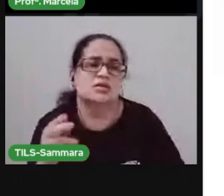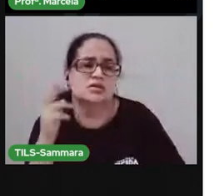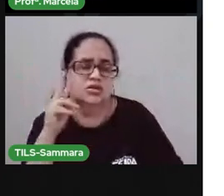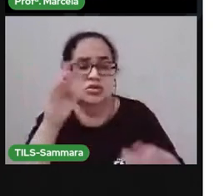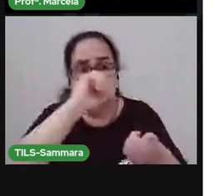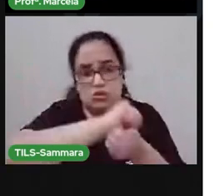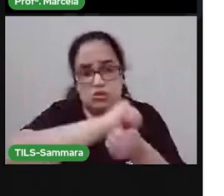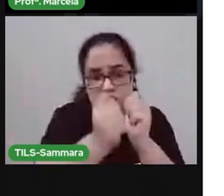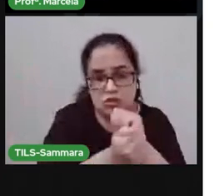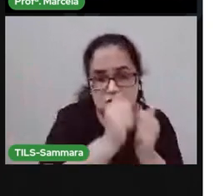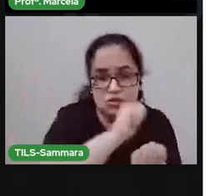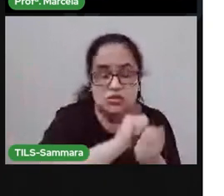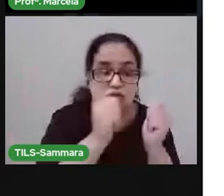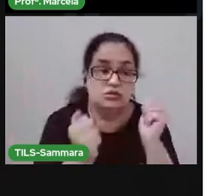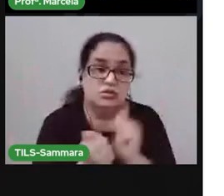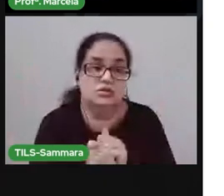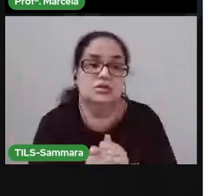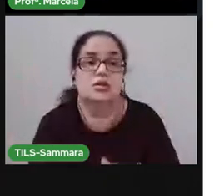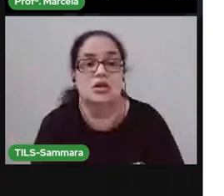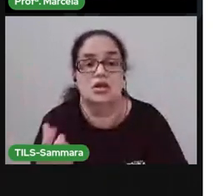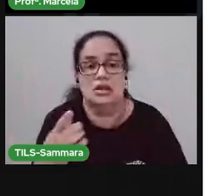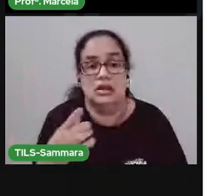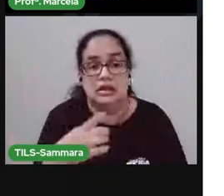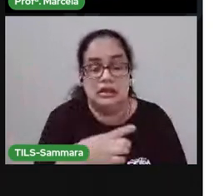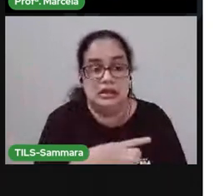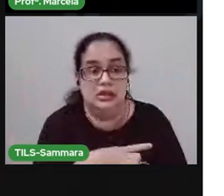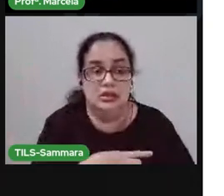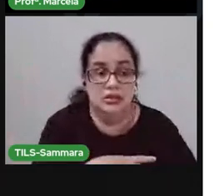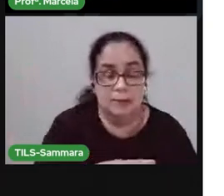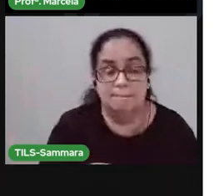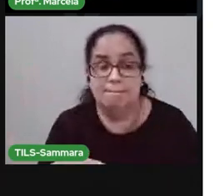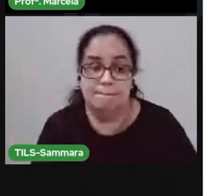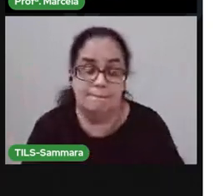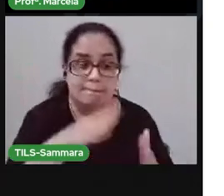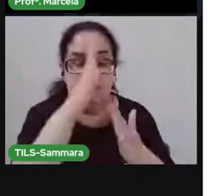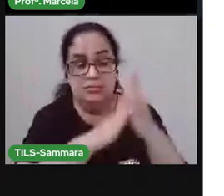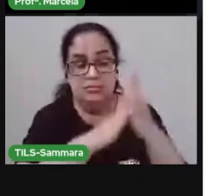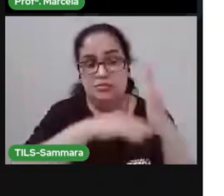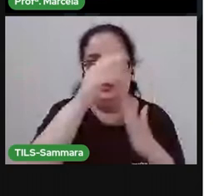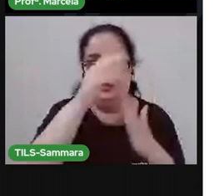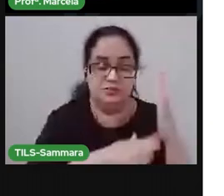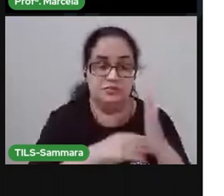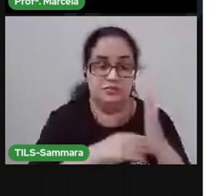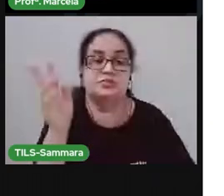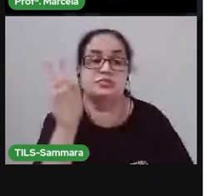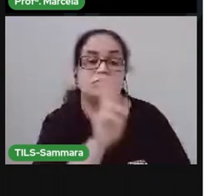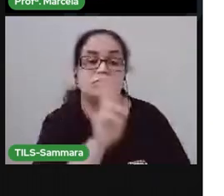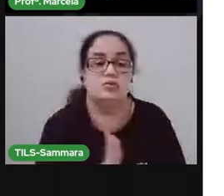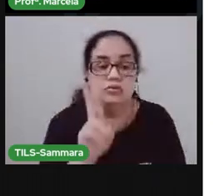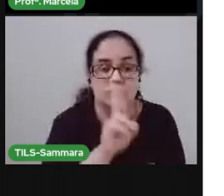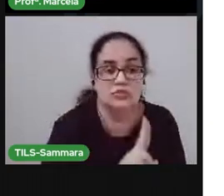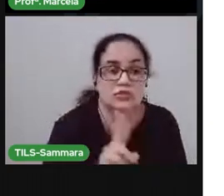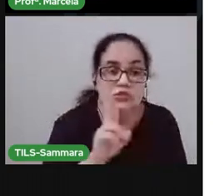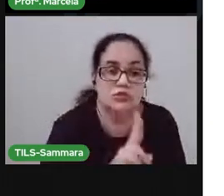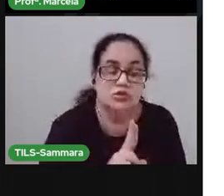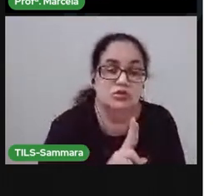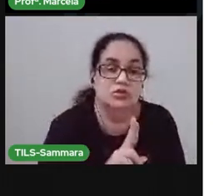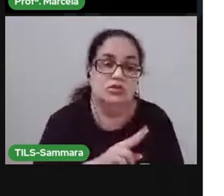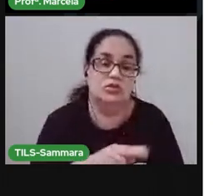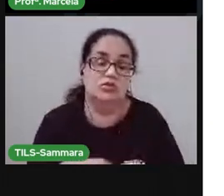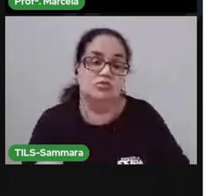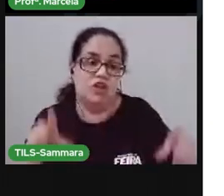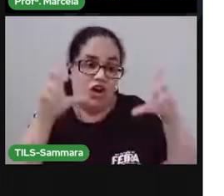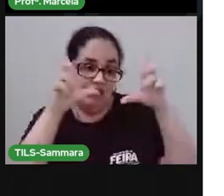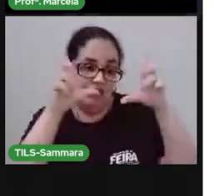artísticas, né? Que foram feitas ali. Pintura, tinta que foi utilizada pra pintar um quadro. A